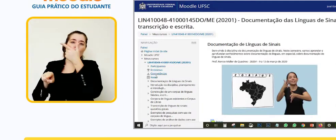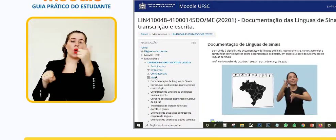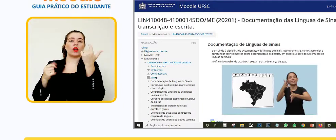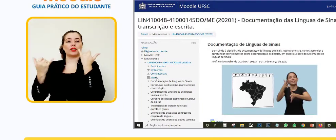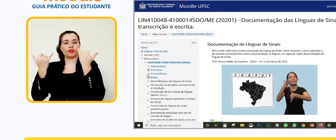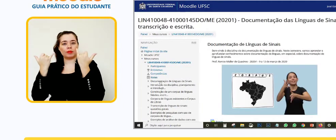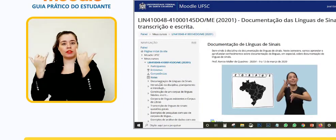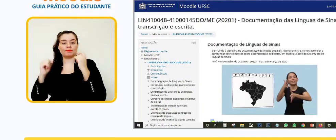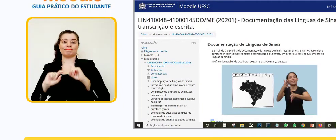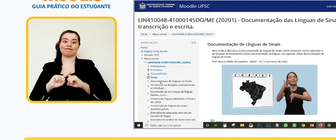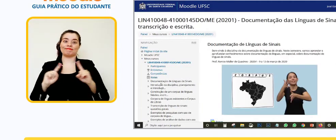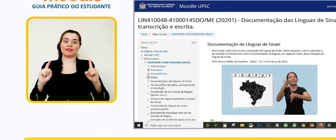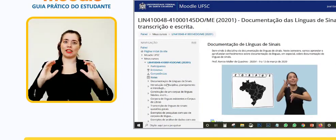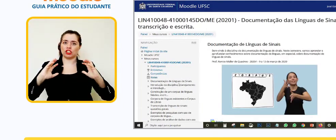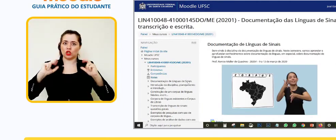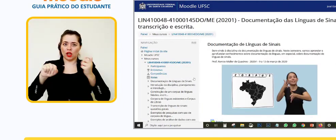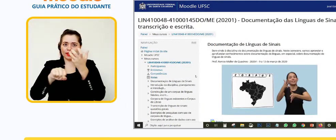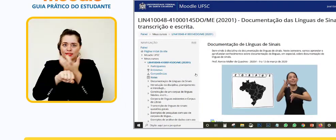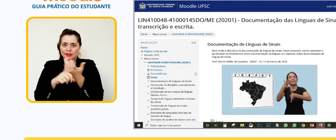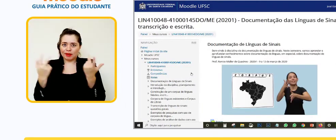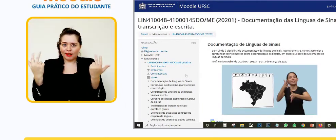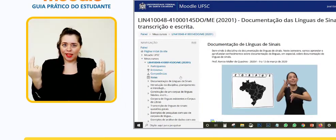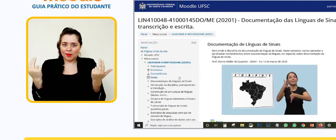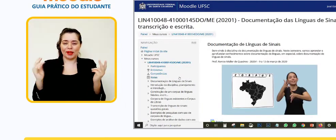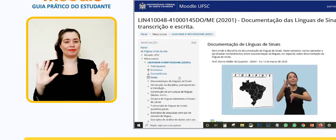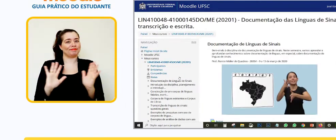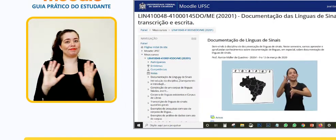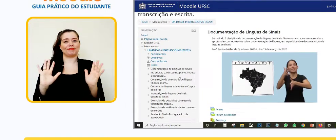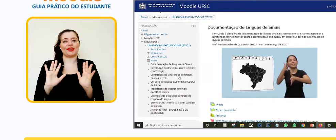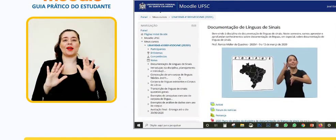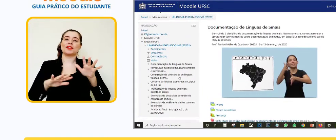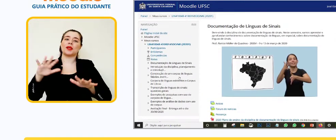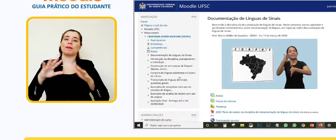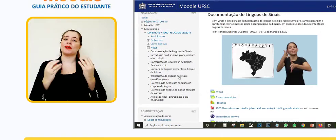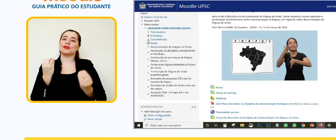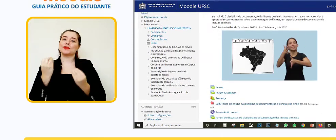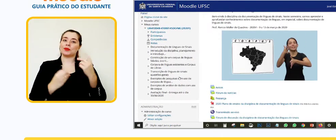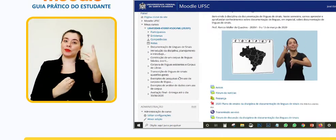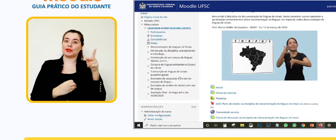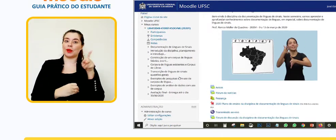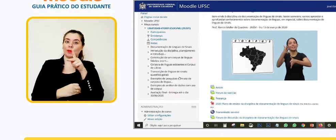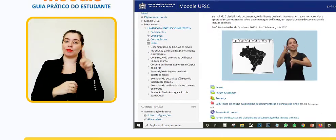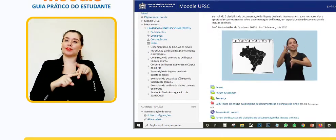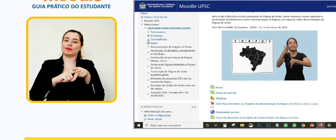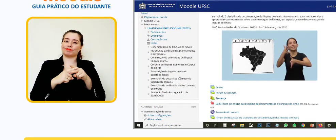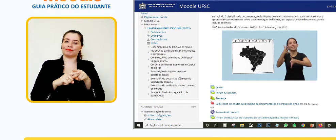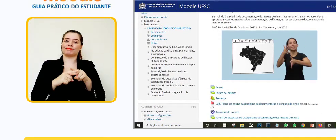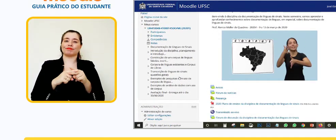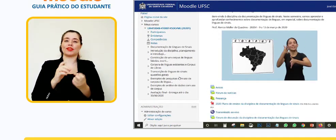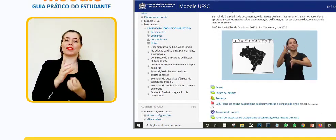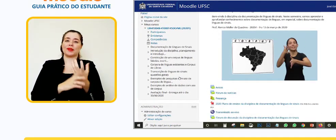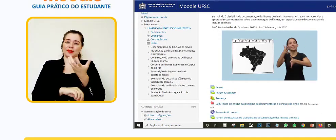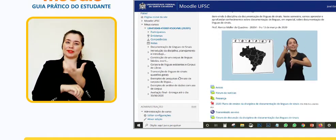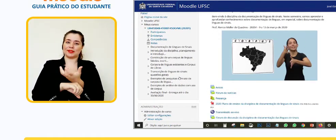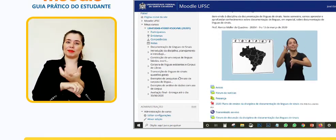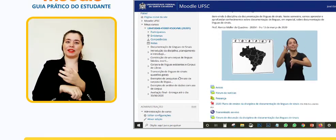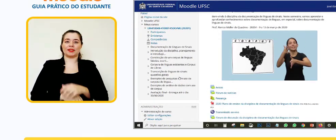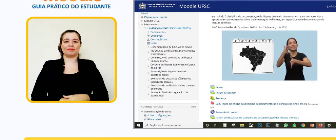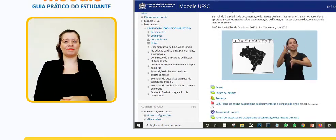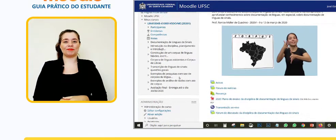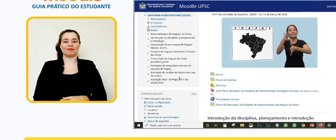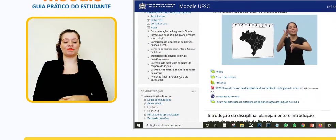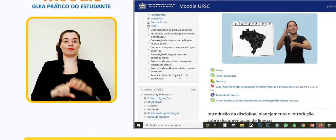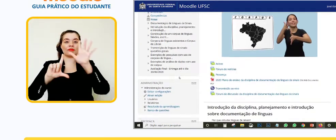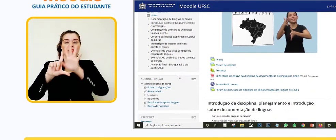além de outras informações. Mas nem toda disciplina tem essa configuração de blocos à direita e à esquerda, depende de como o seu professor montou a